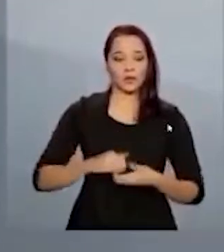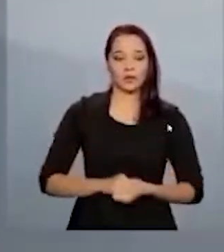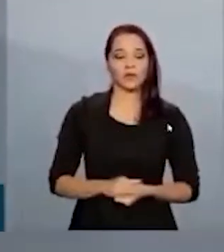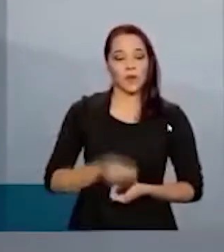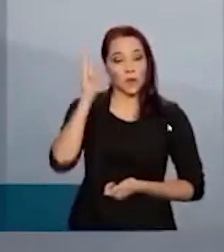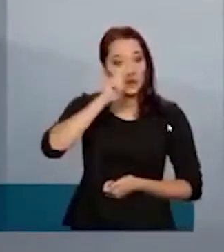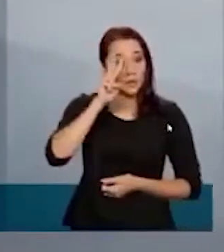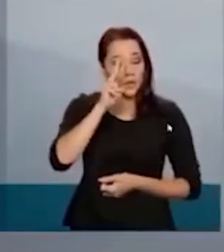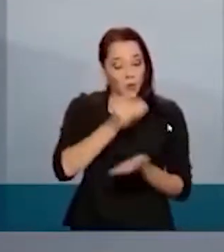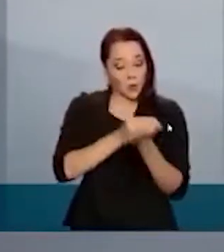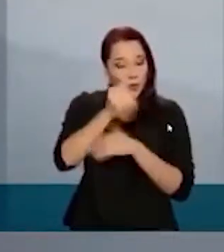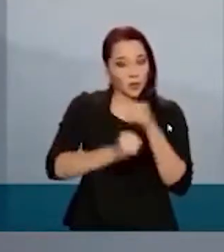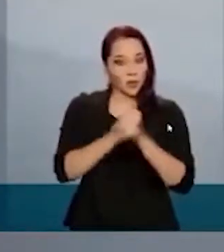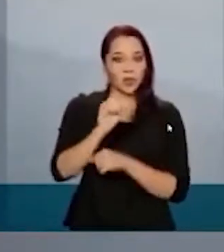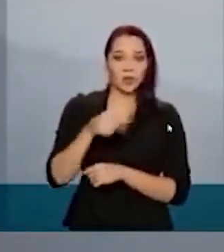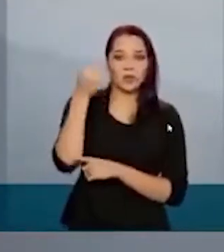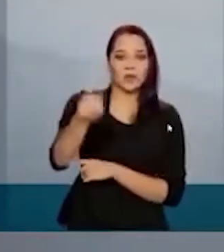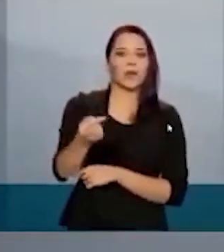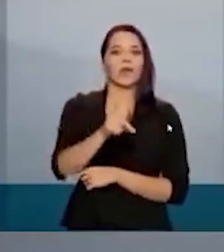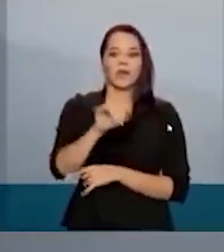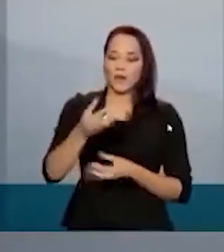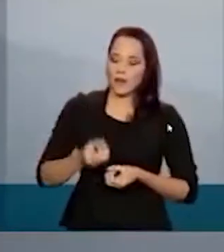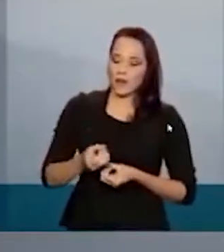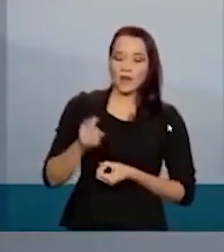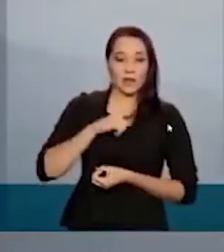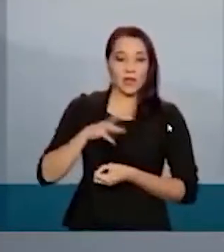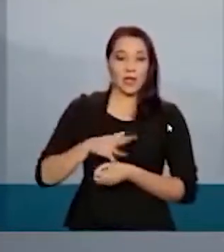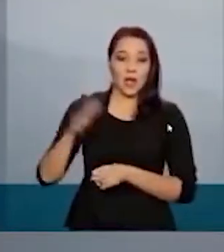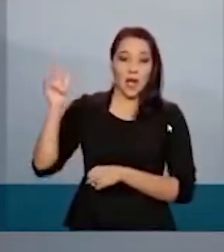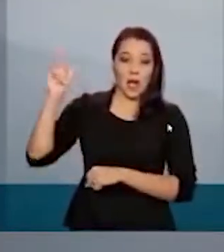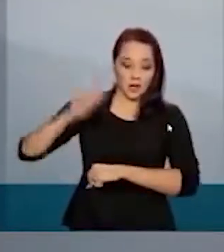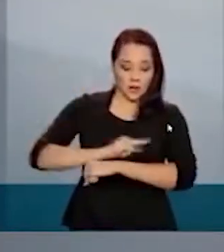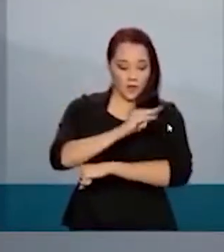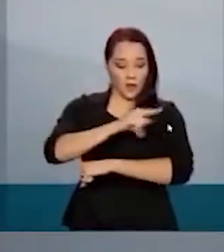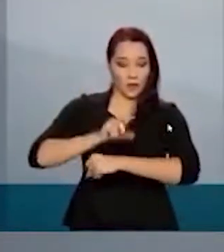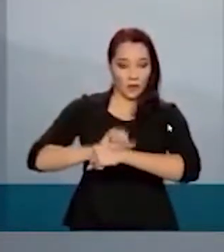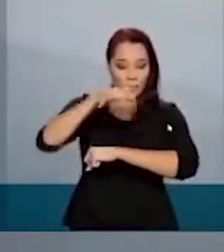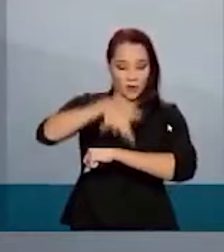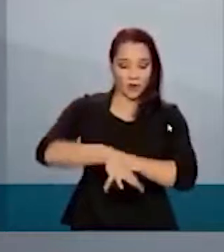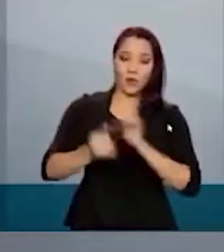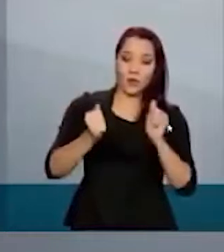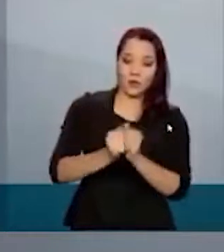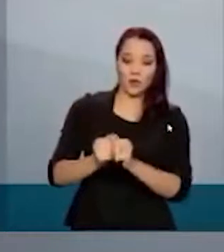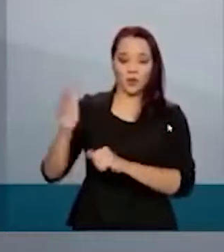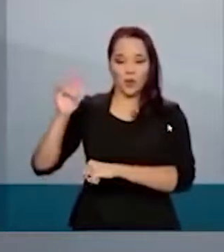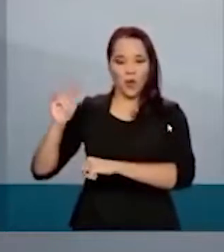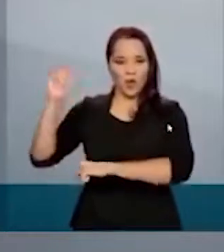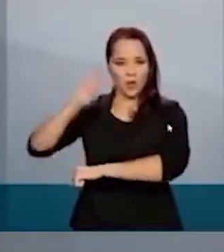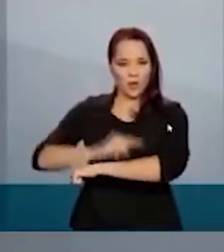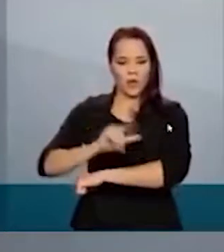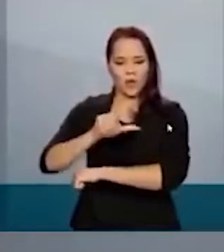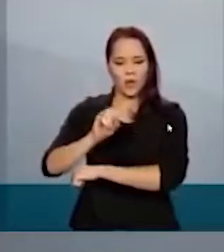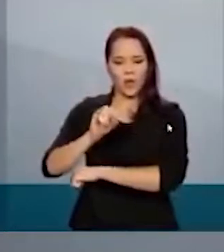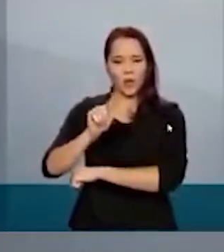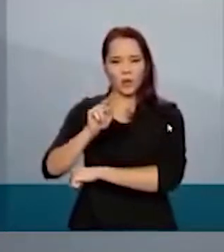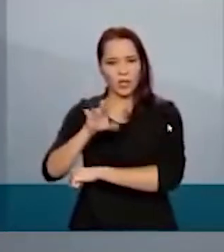no início do ano que vem, nós vamos conceder o aeroporto de Foz do Iguaçu, juntamente com o aeroporto de Londrina, de Bacaxeri,